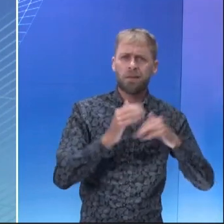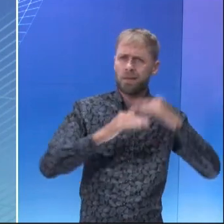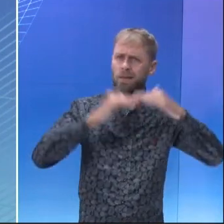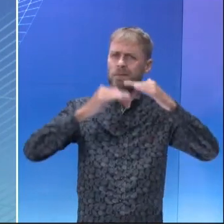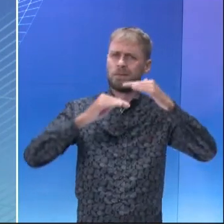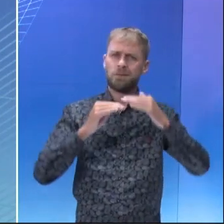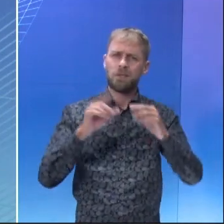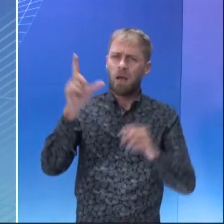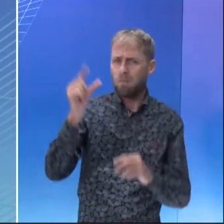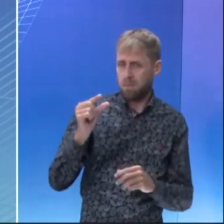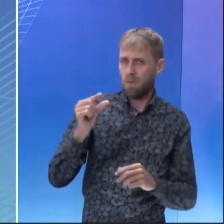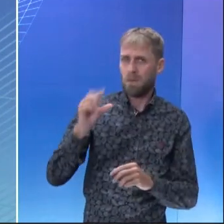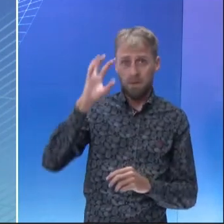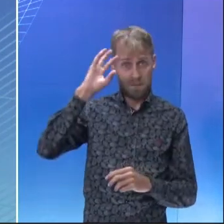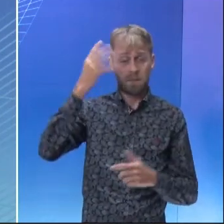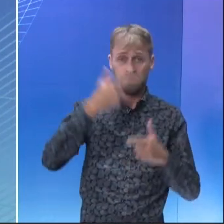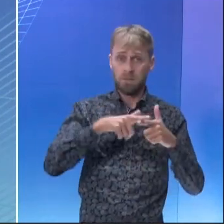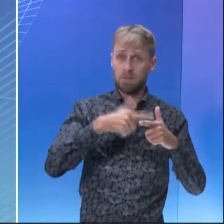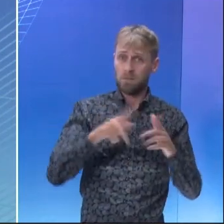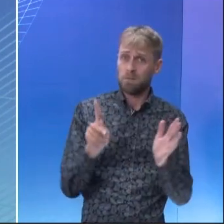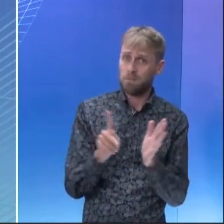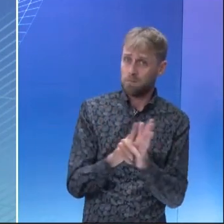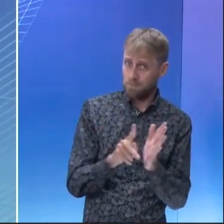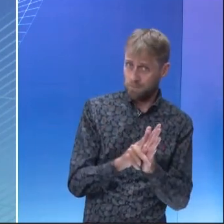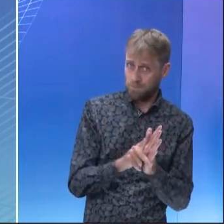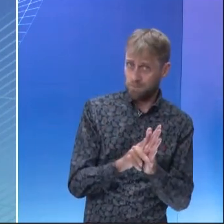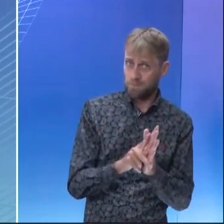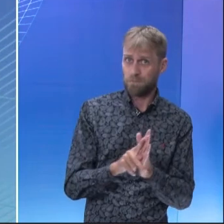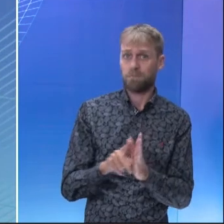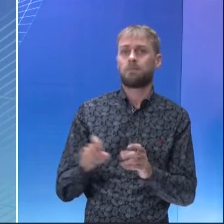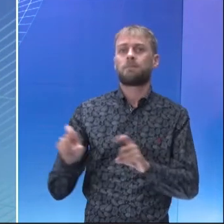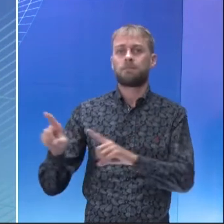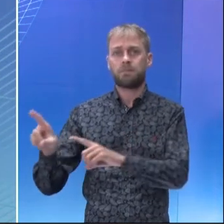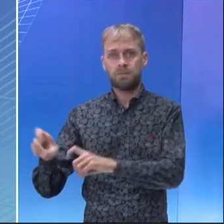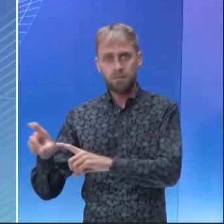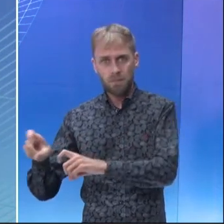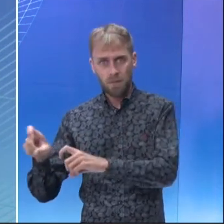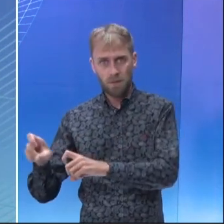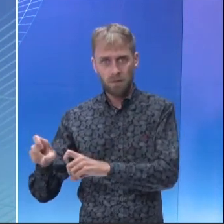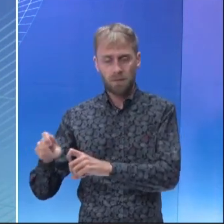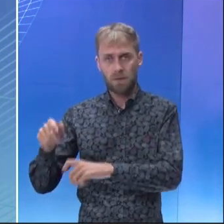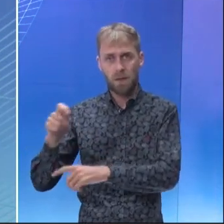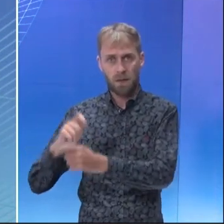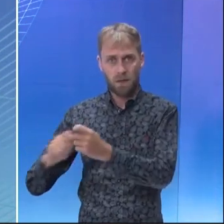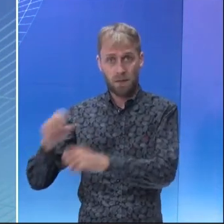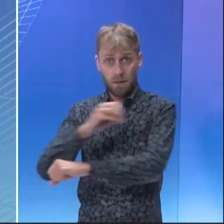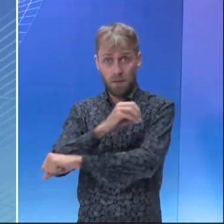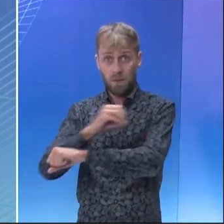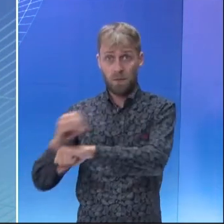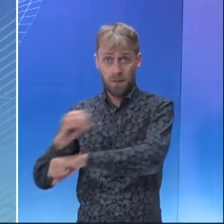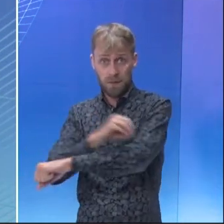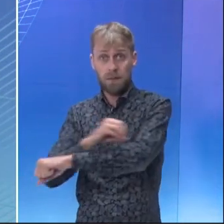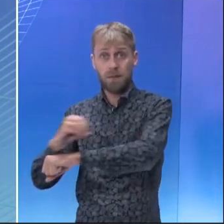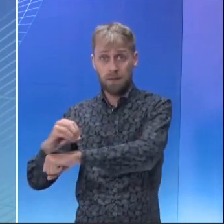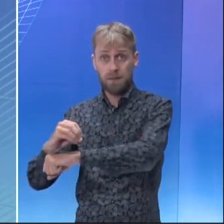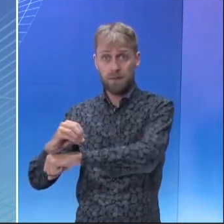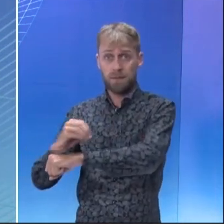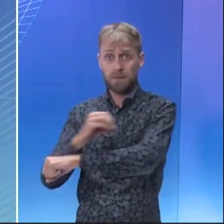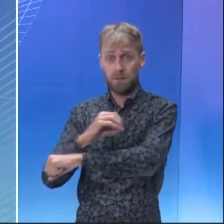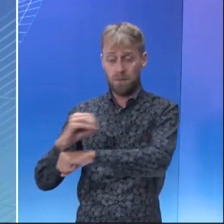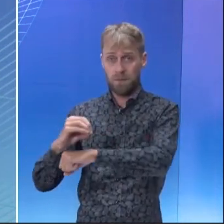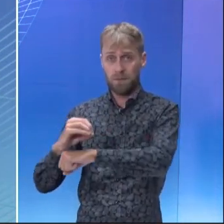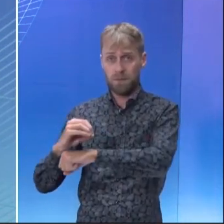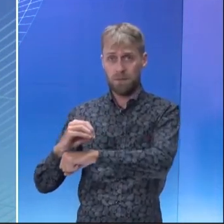muito uso de tecnologia, resolveria esse problema e a agricultura agroecológica ou orgânica